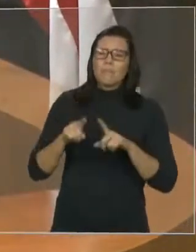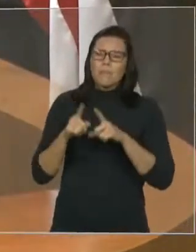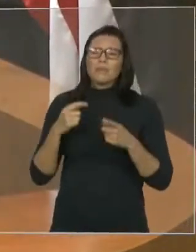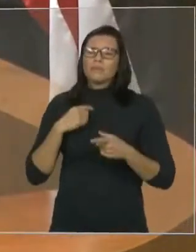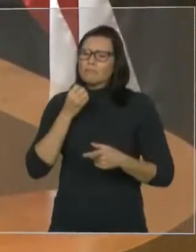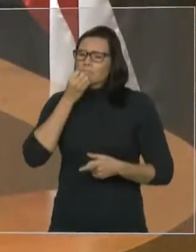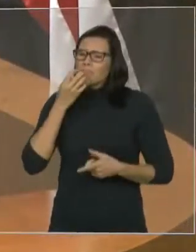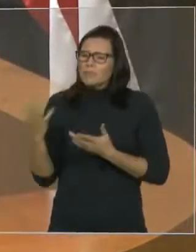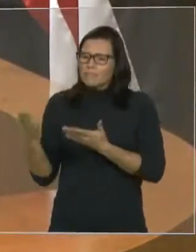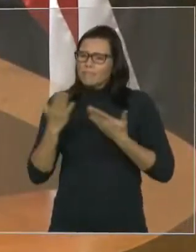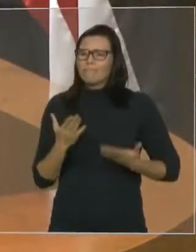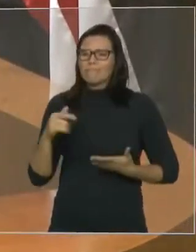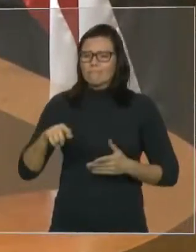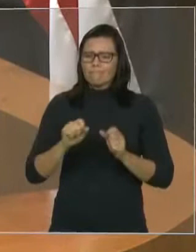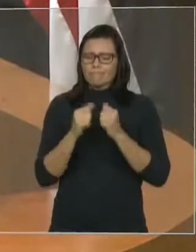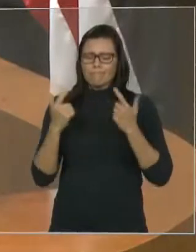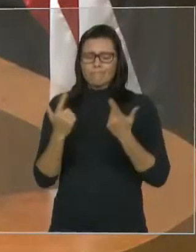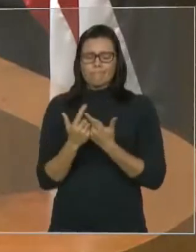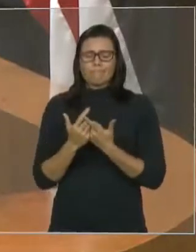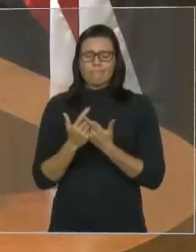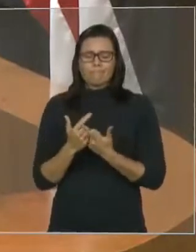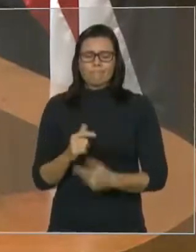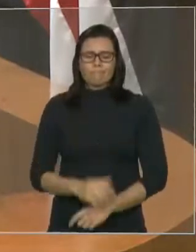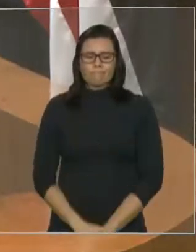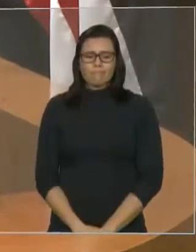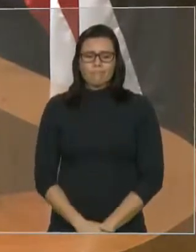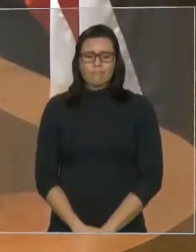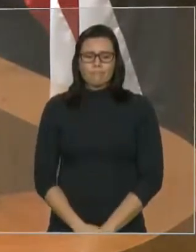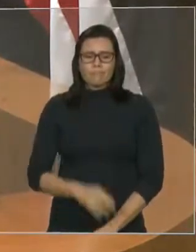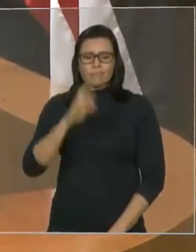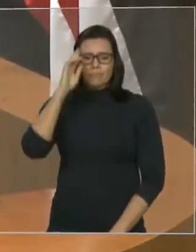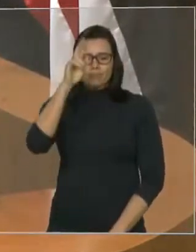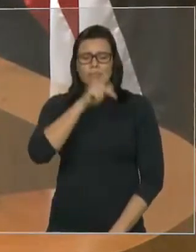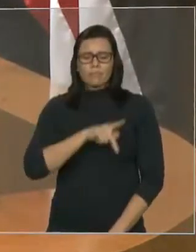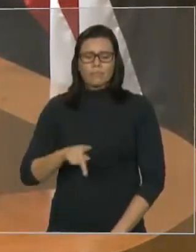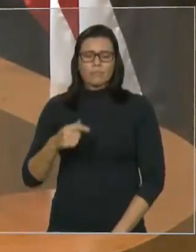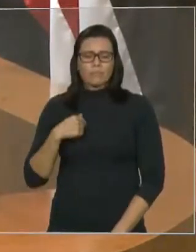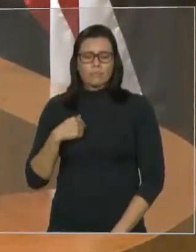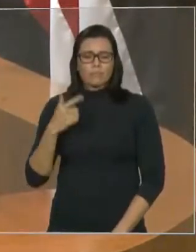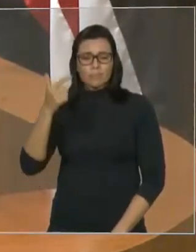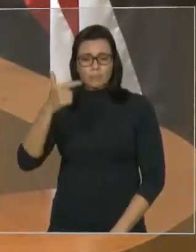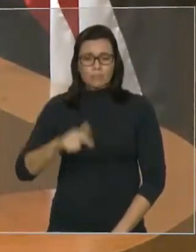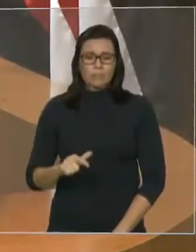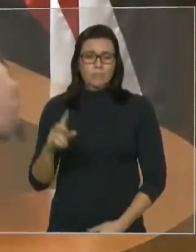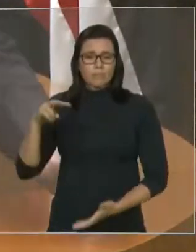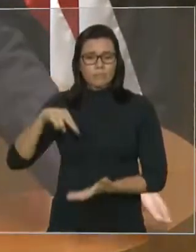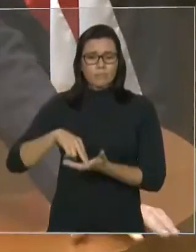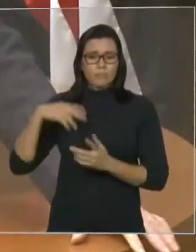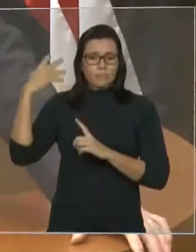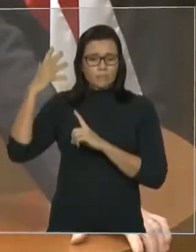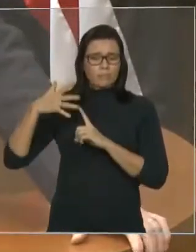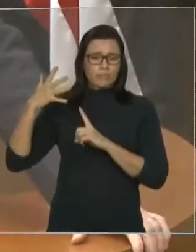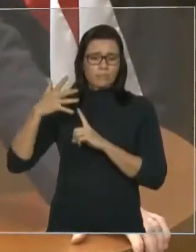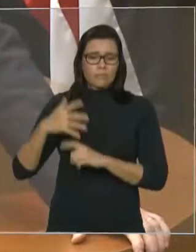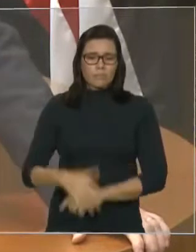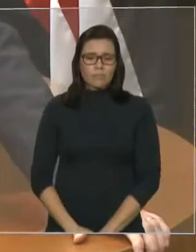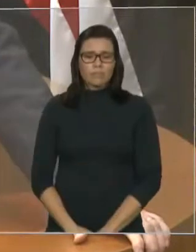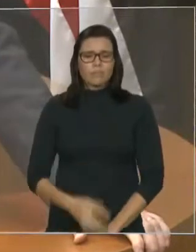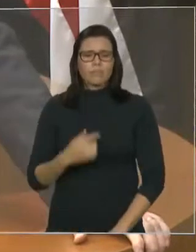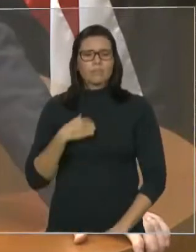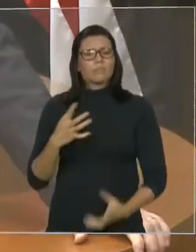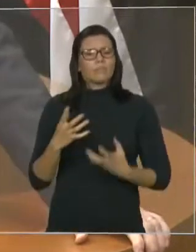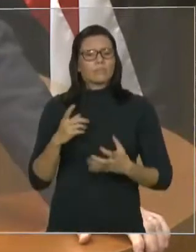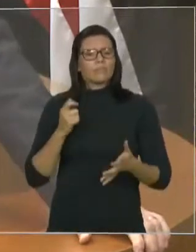Senhor presidente, eu vim aqui mais uma vez para cobrar do governador